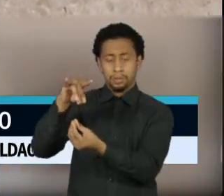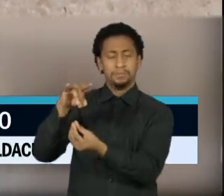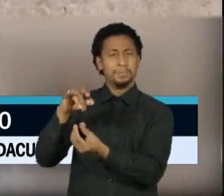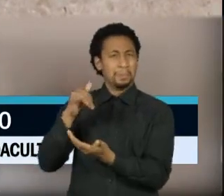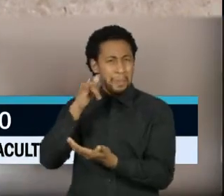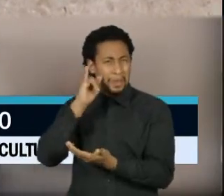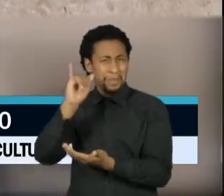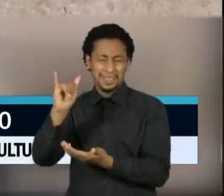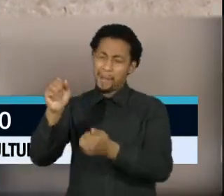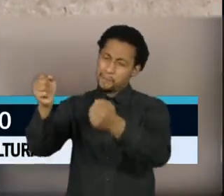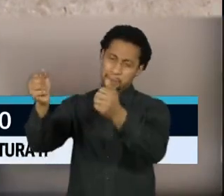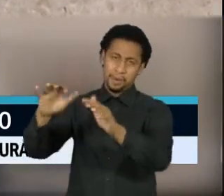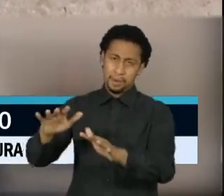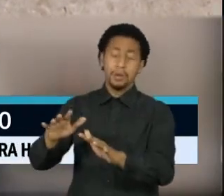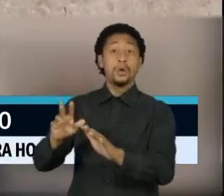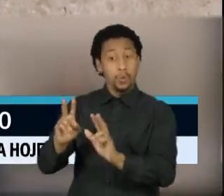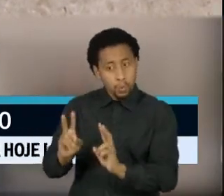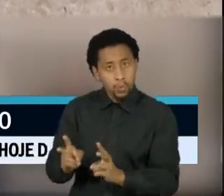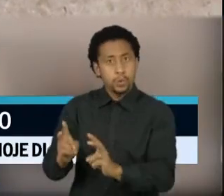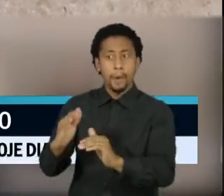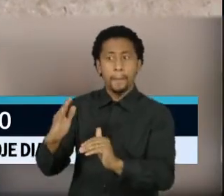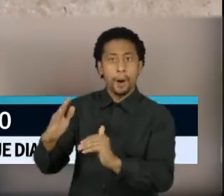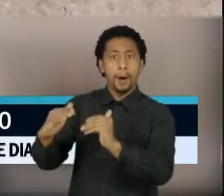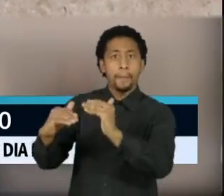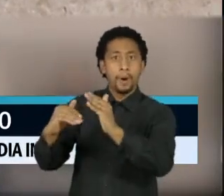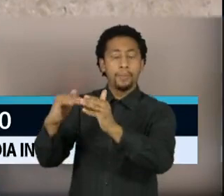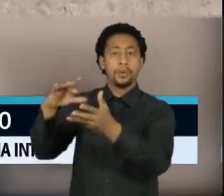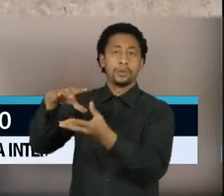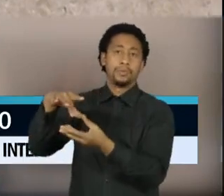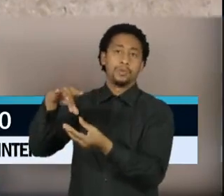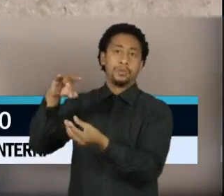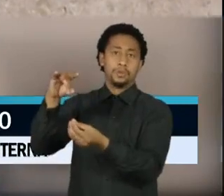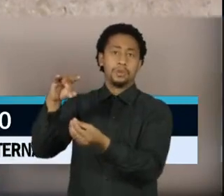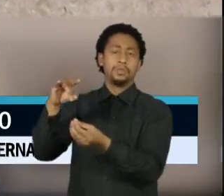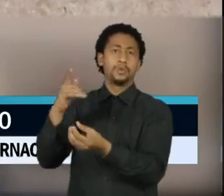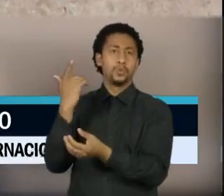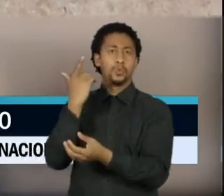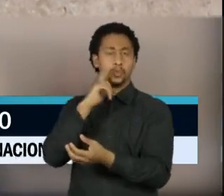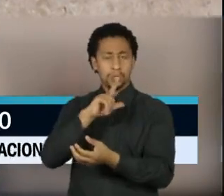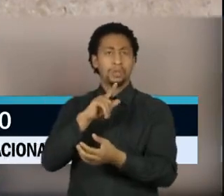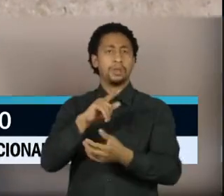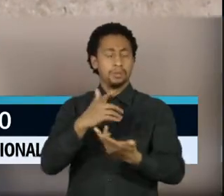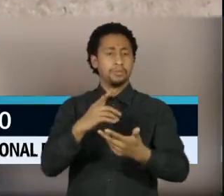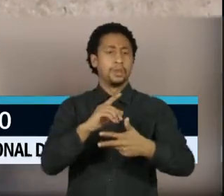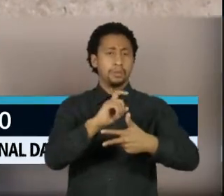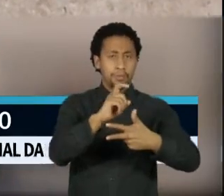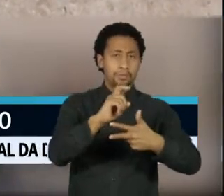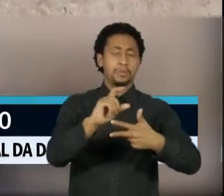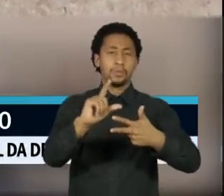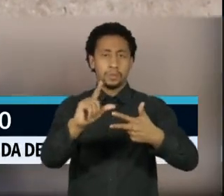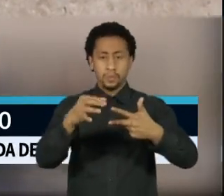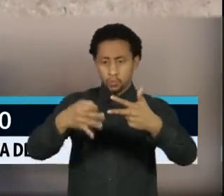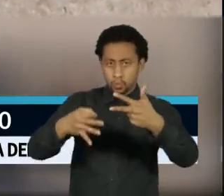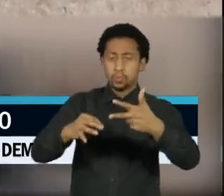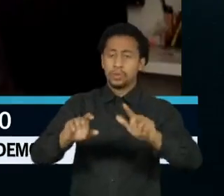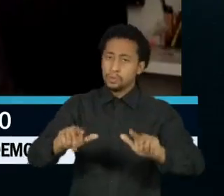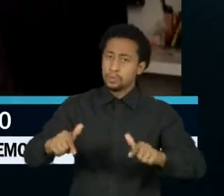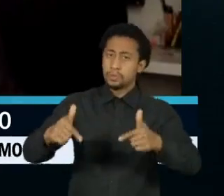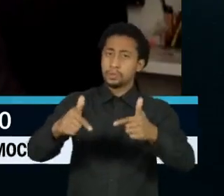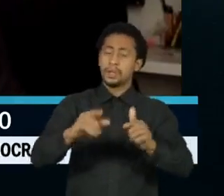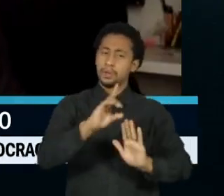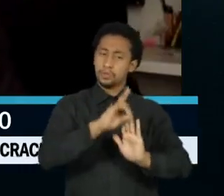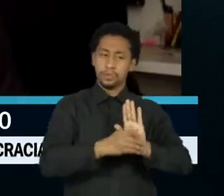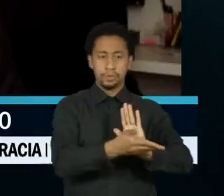e aperfeiçoá-la continuadamente, fortalecendo nossas instituições e o Estado democrático de direito.